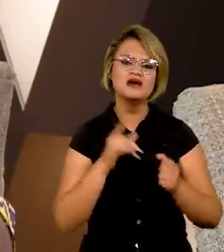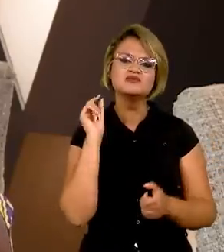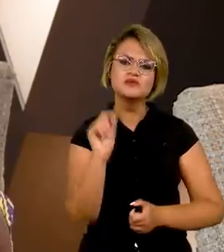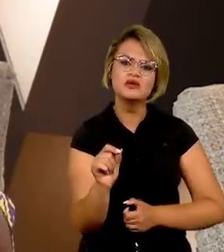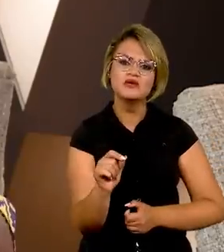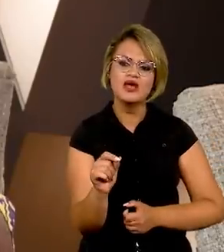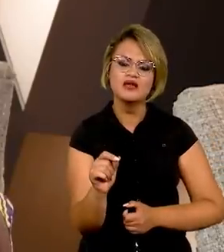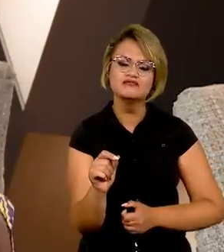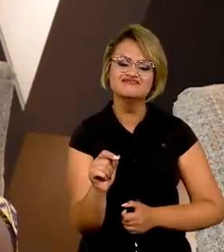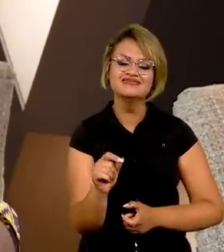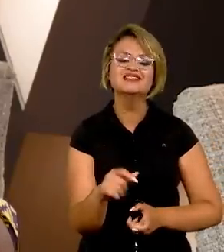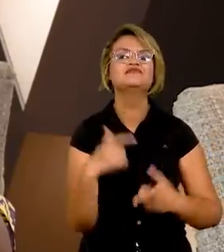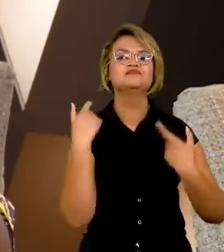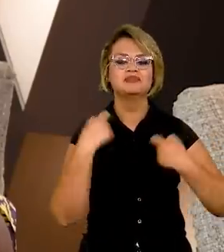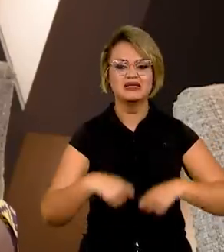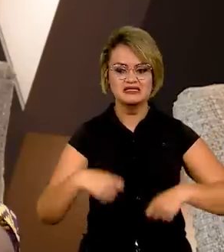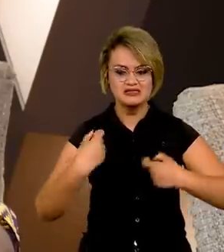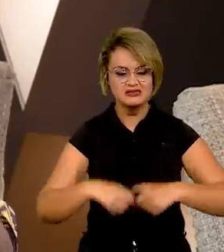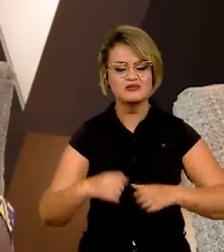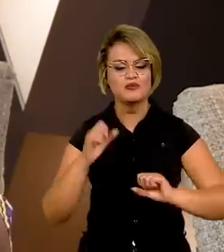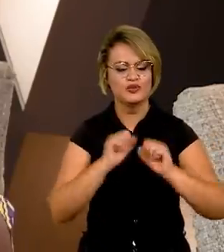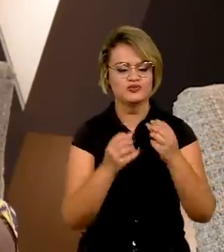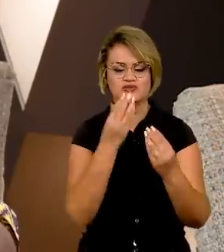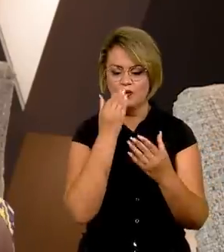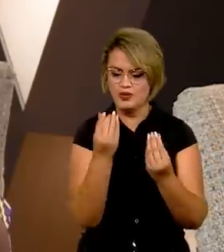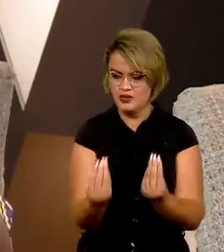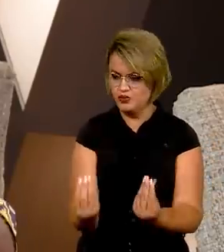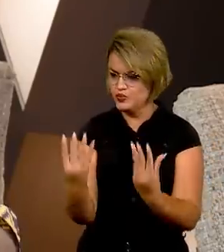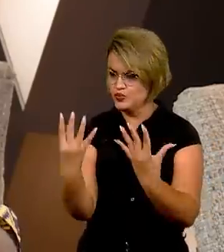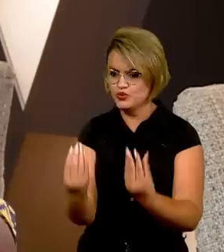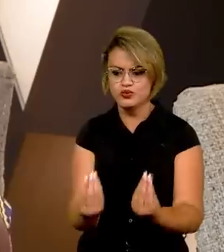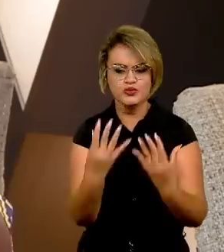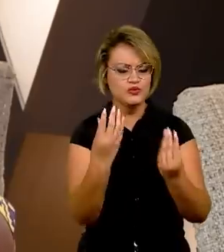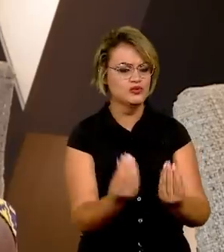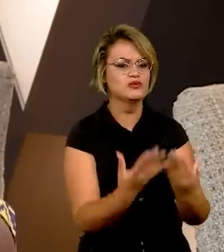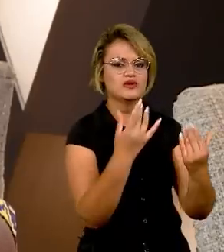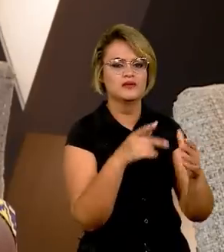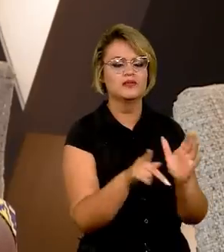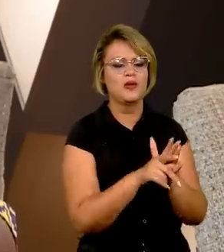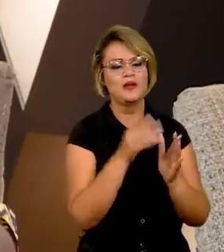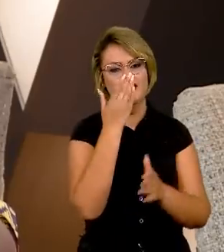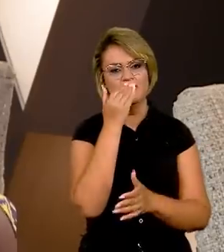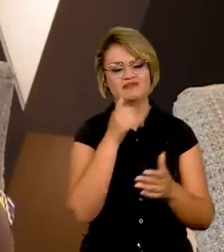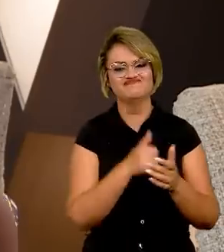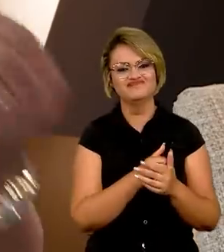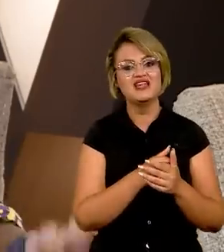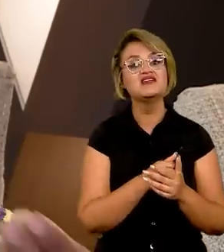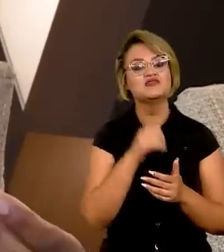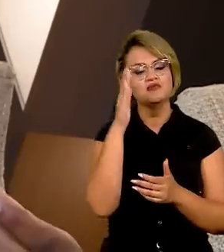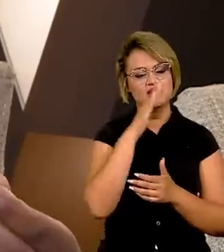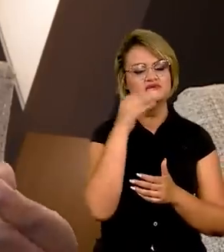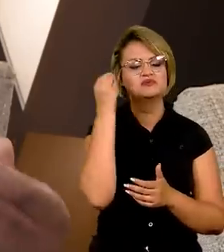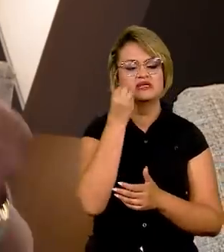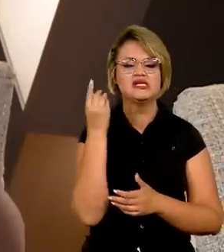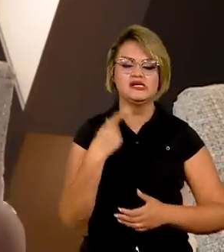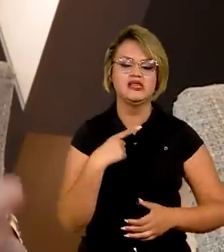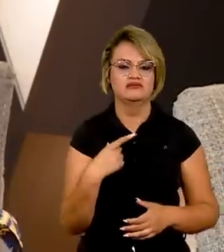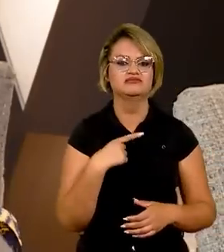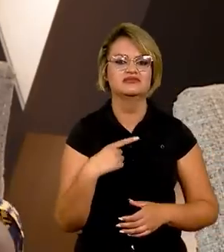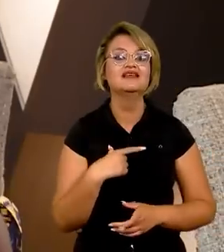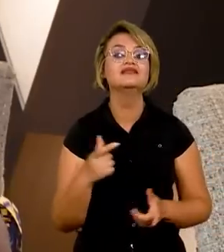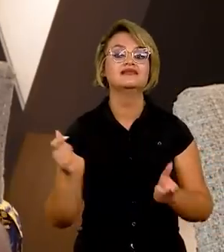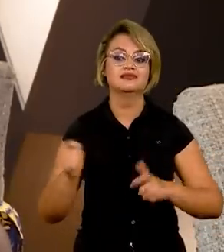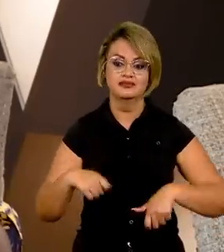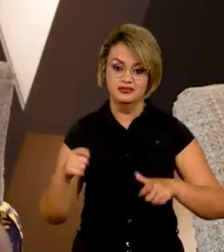desafio da necessidade de produção, de autossuficiência alimentar. E o Brasil tem experiência e